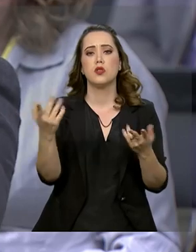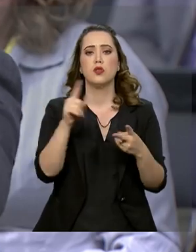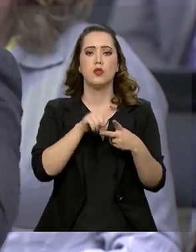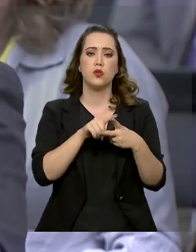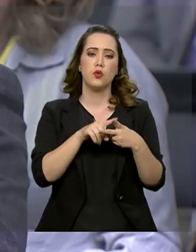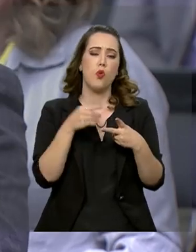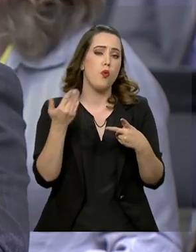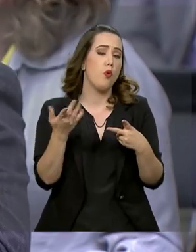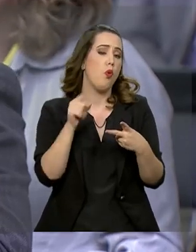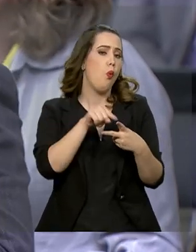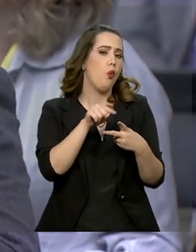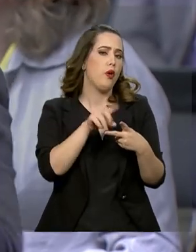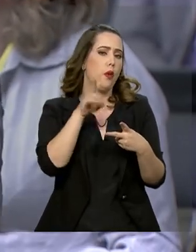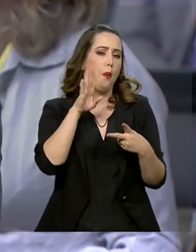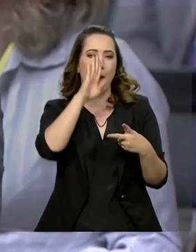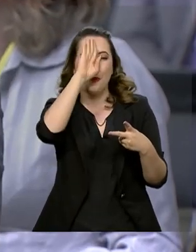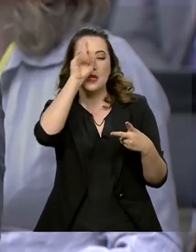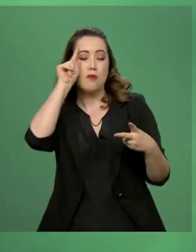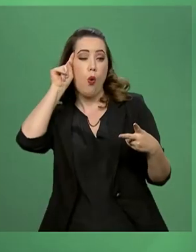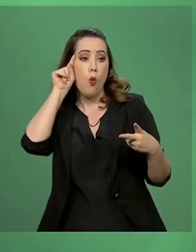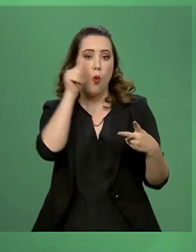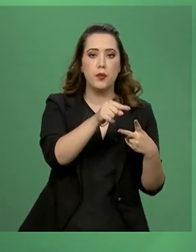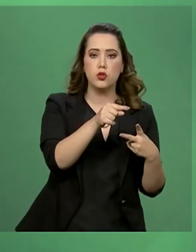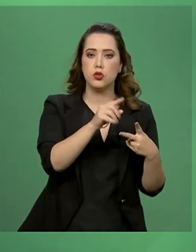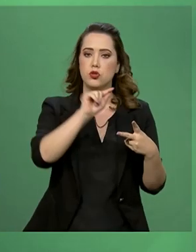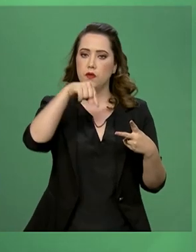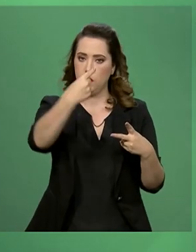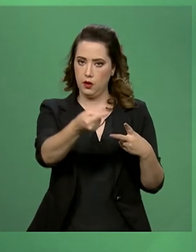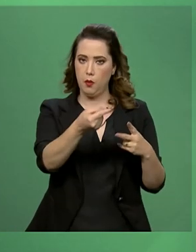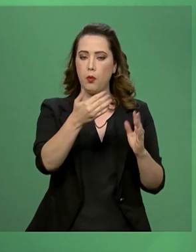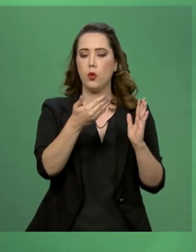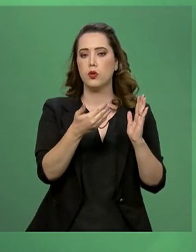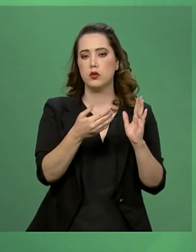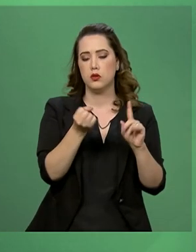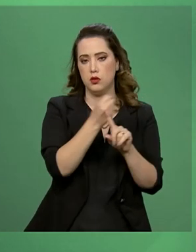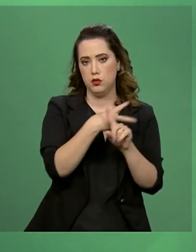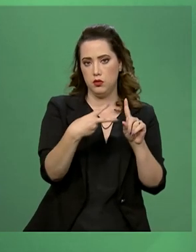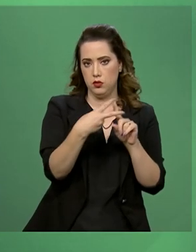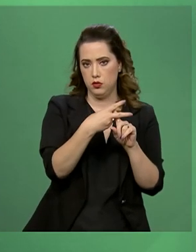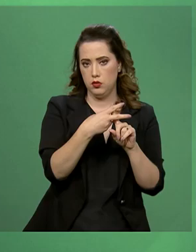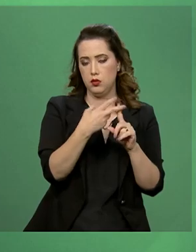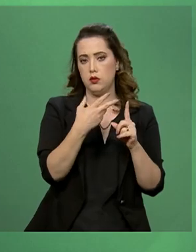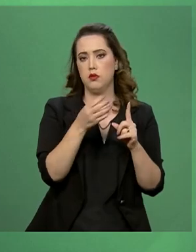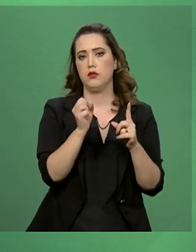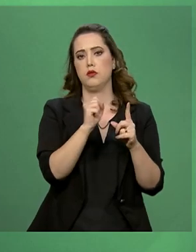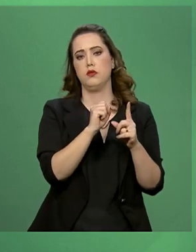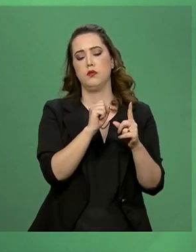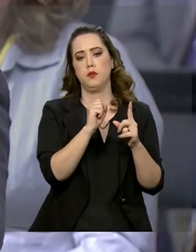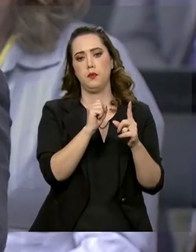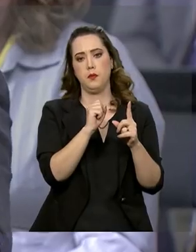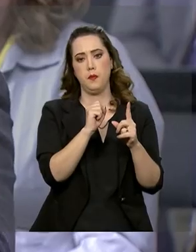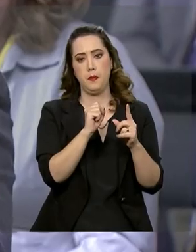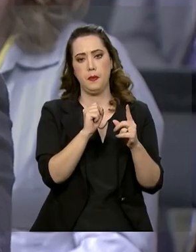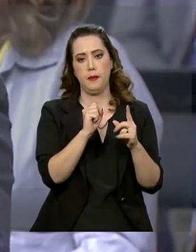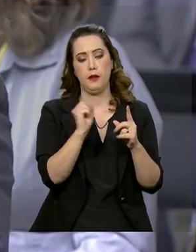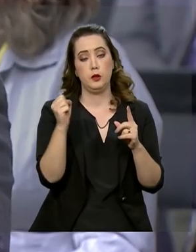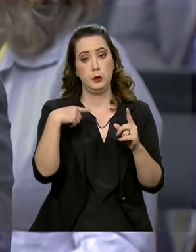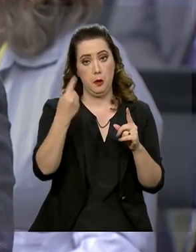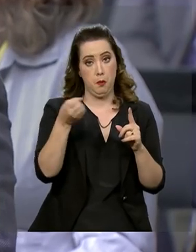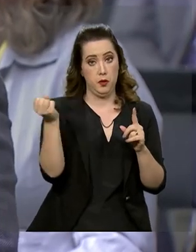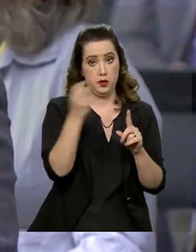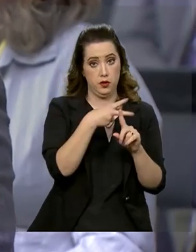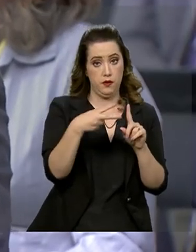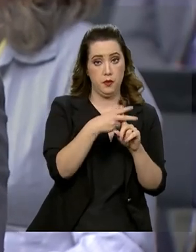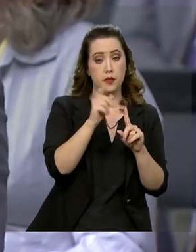comentários. Primeiro, o que está na prioridade do governo após isso, da agenda do programa do governo após a reforma da